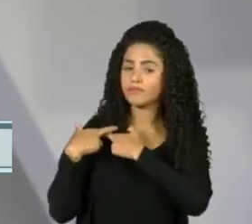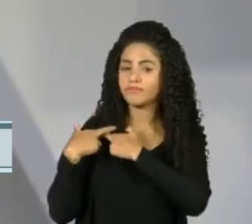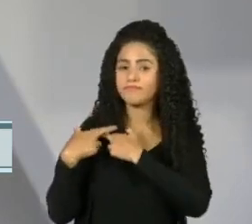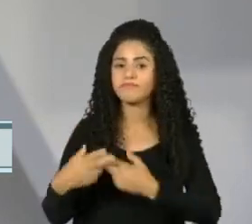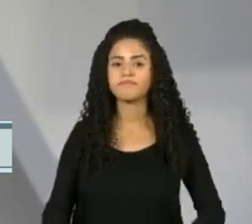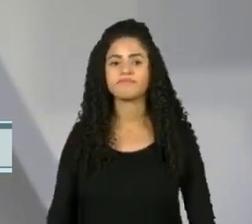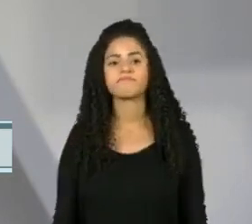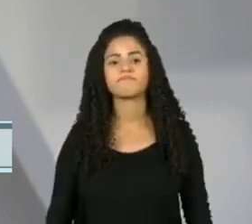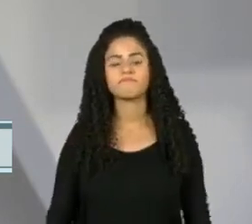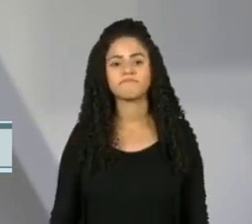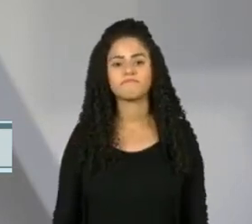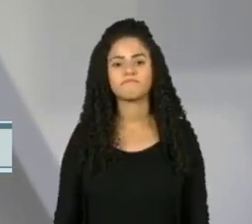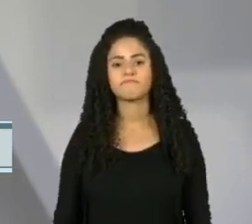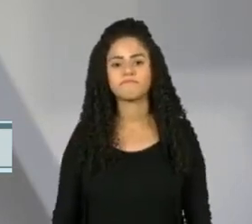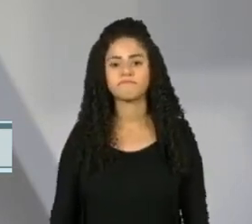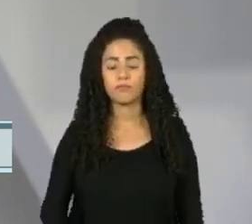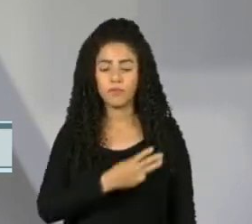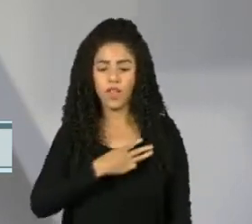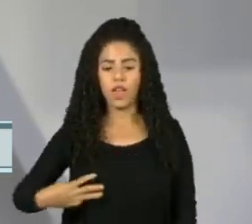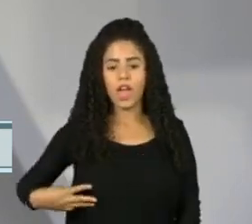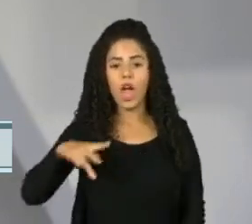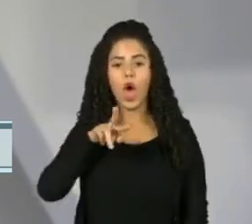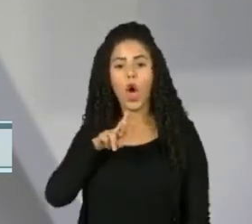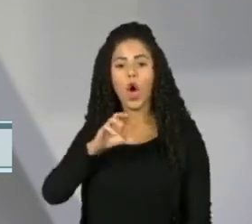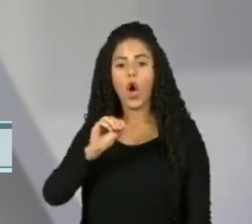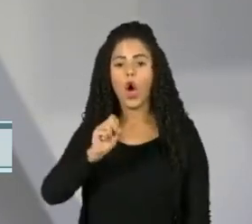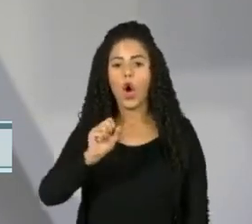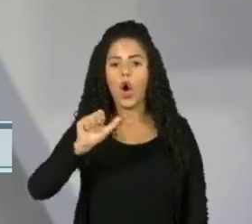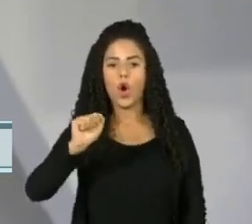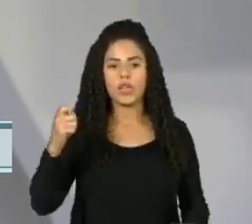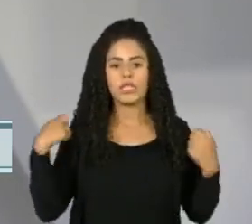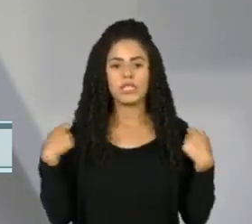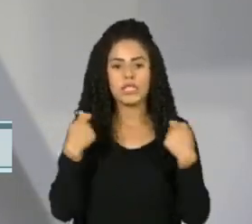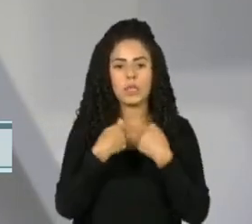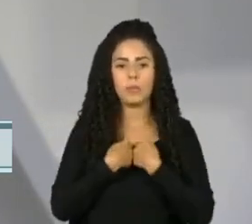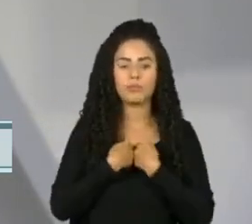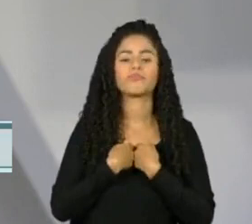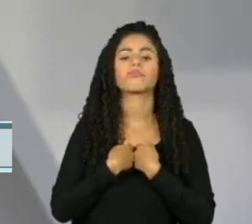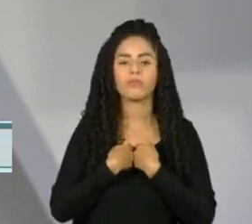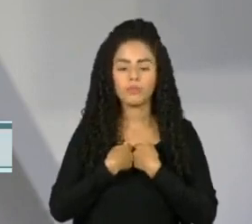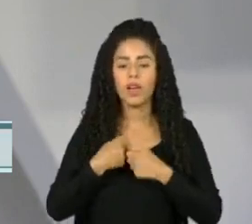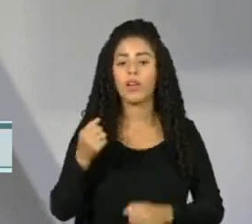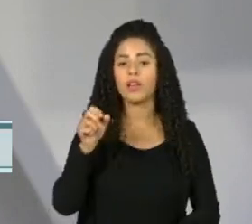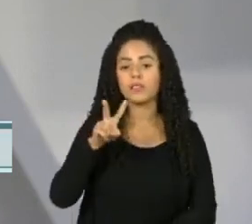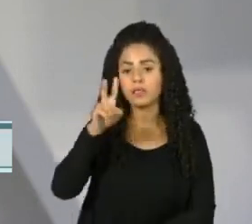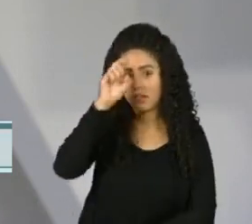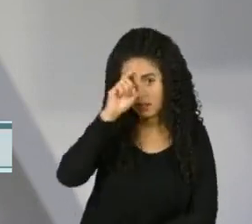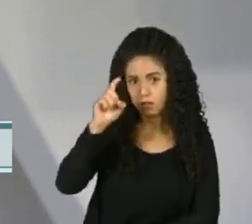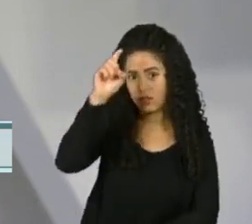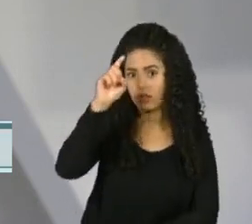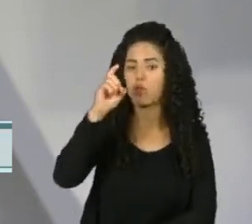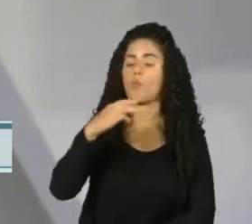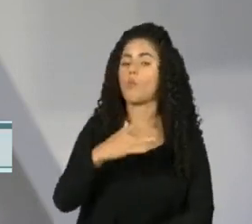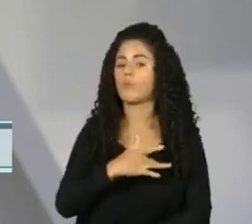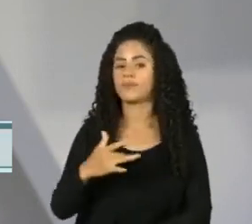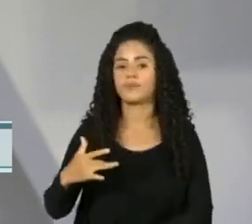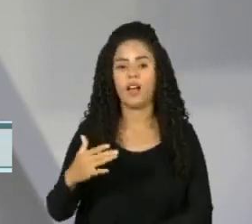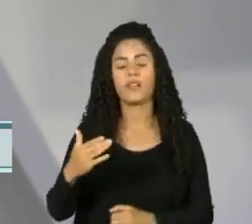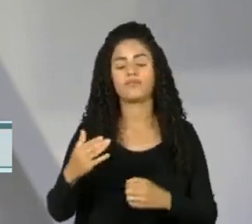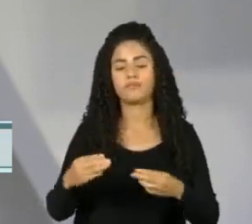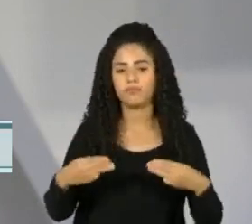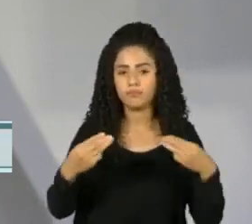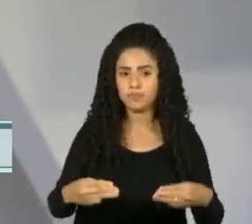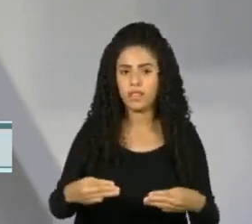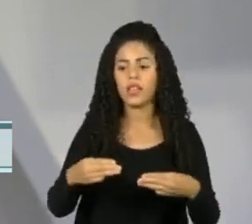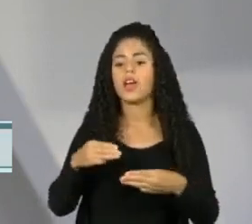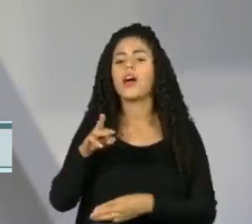A ministra Rosa Weber do Supremo Tribunal Federal deu cinco dias para o secretário do Ministério da Saúde, Hélio Angotti